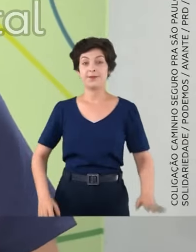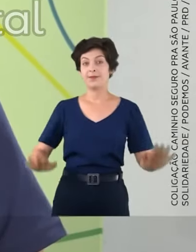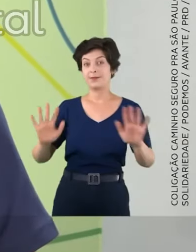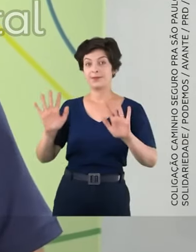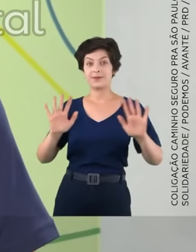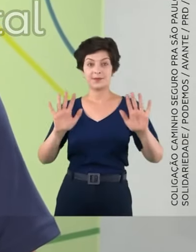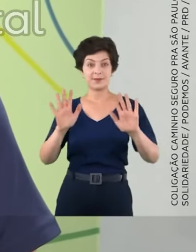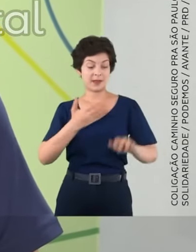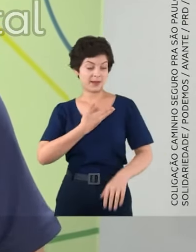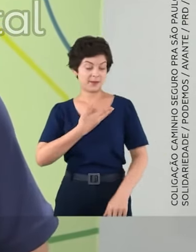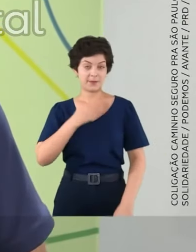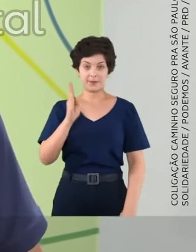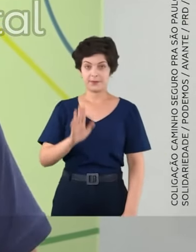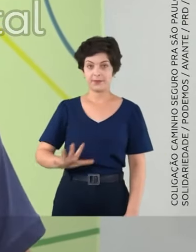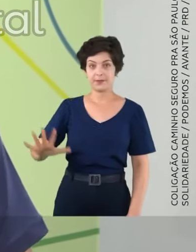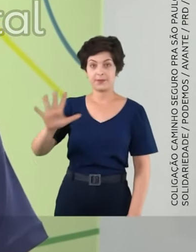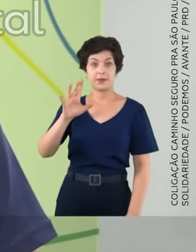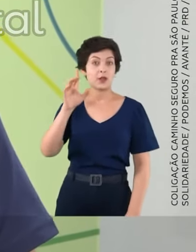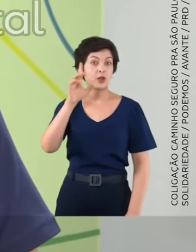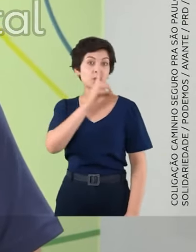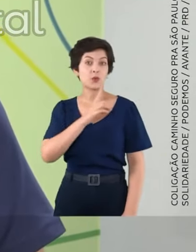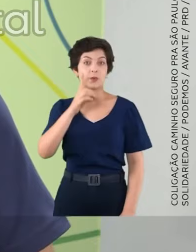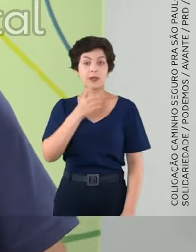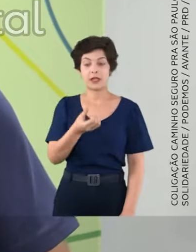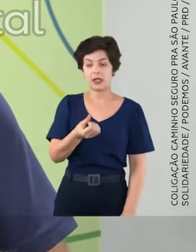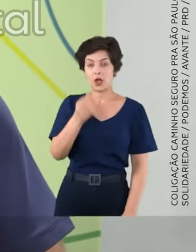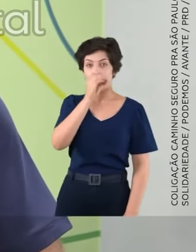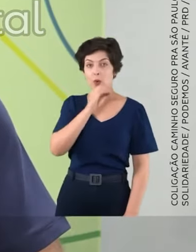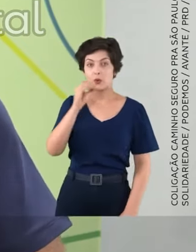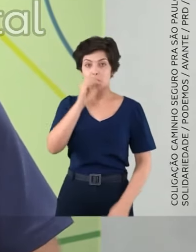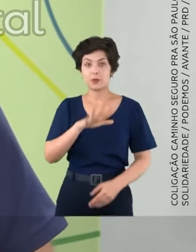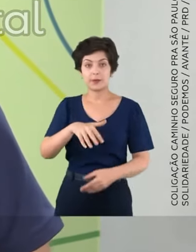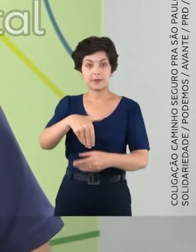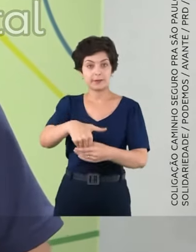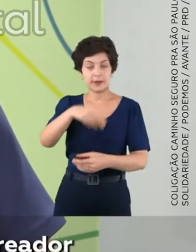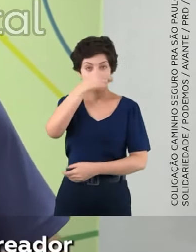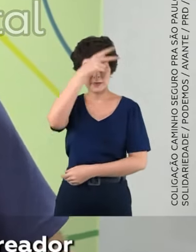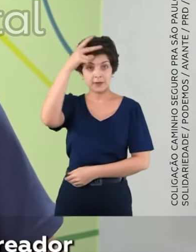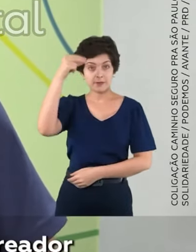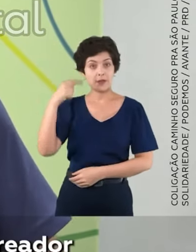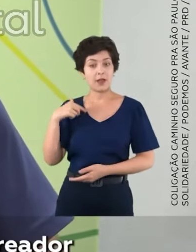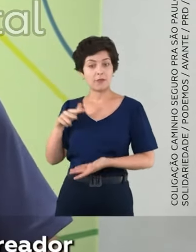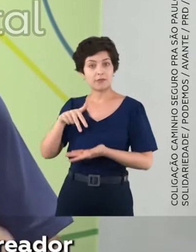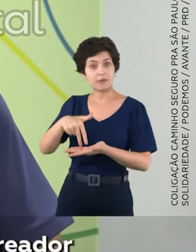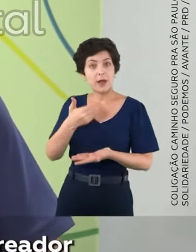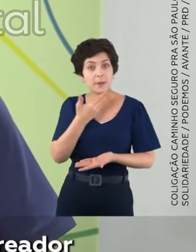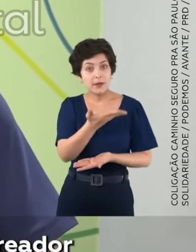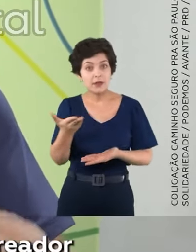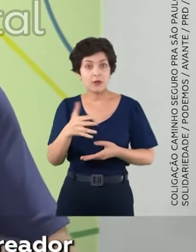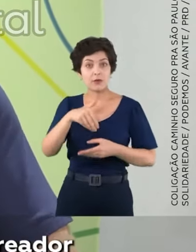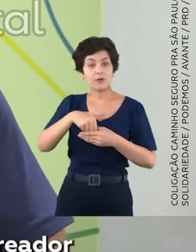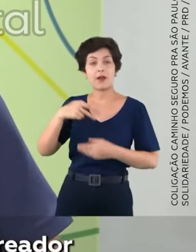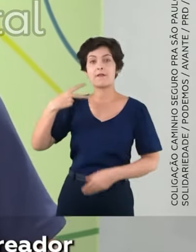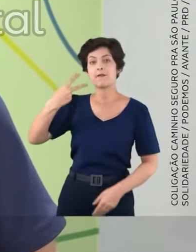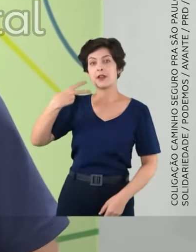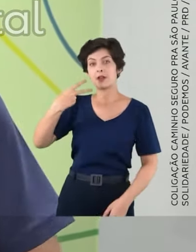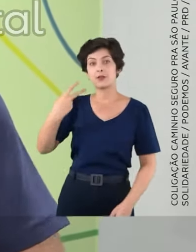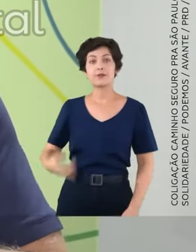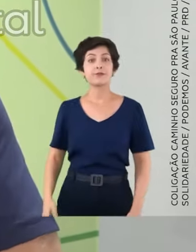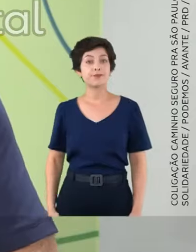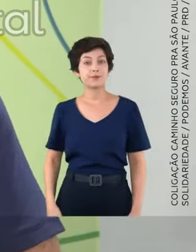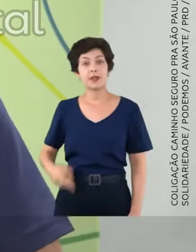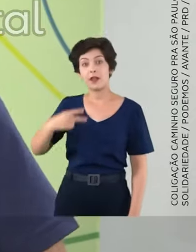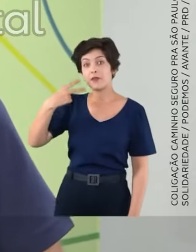Olá, amigos de todo o Brasil. Domingo, dia 6 de outubro, eleições municipais. Eu vim aqui para pedir o seu voto para a vereadora.